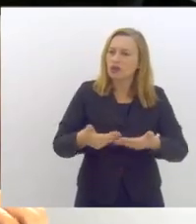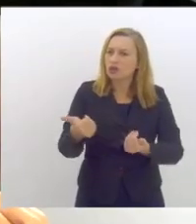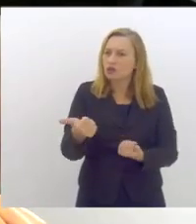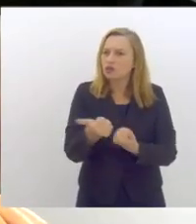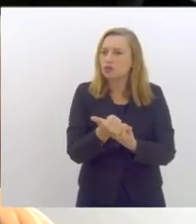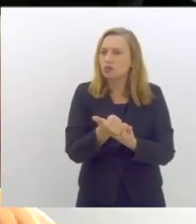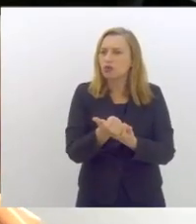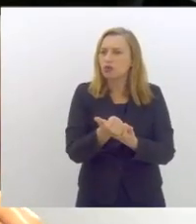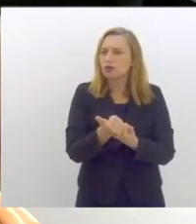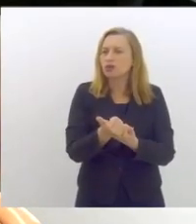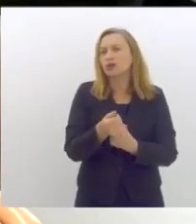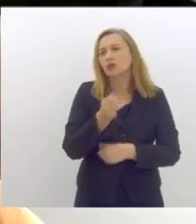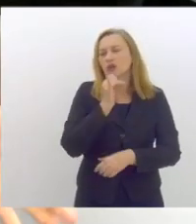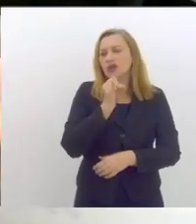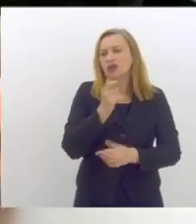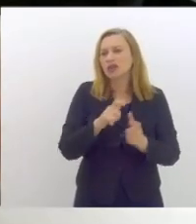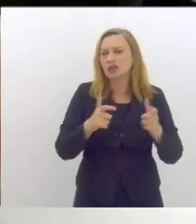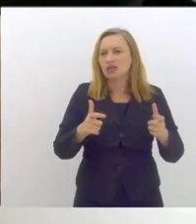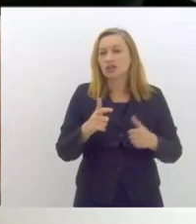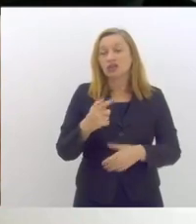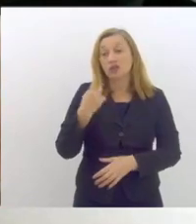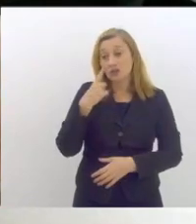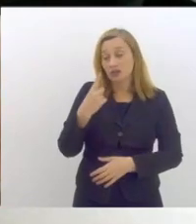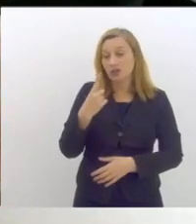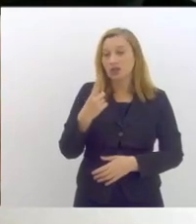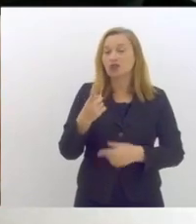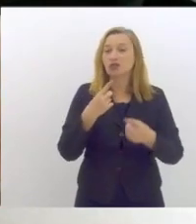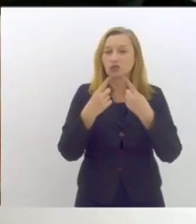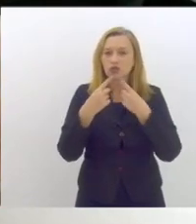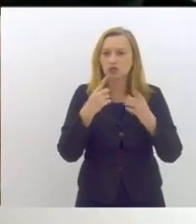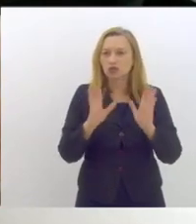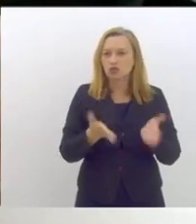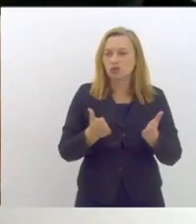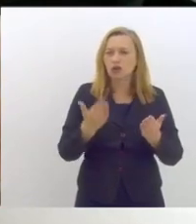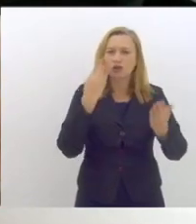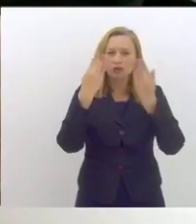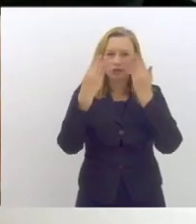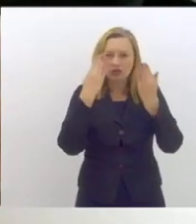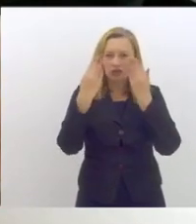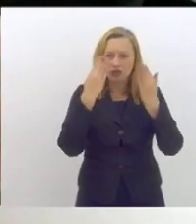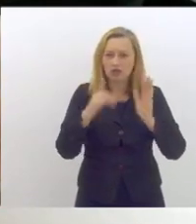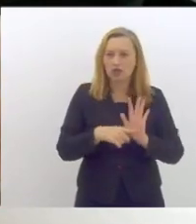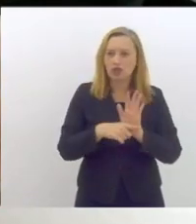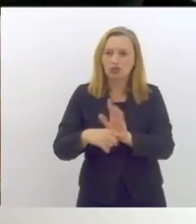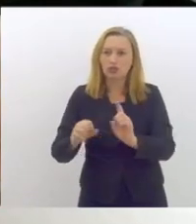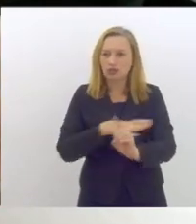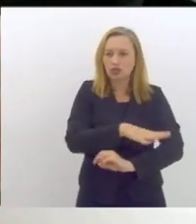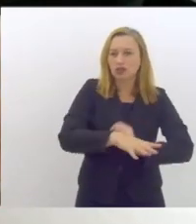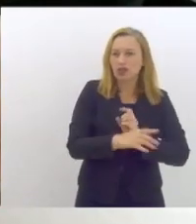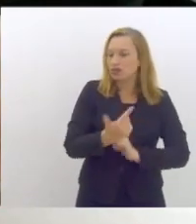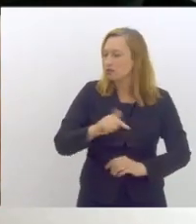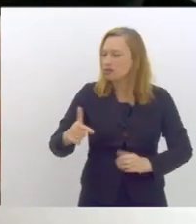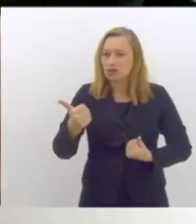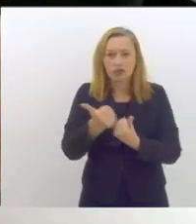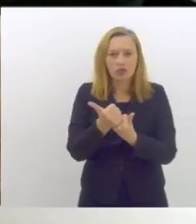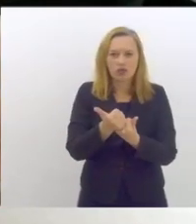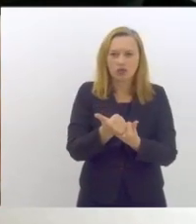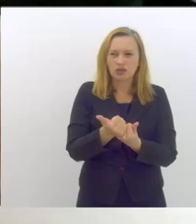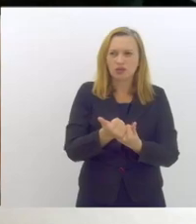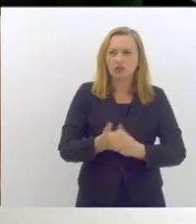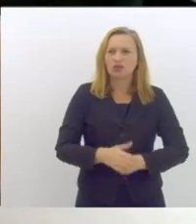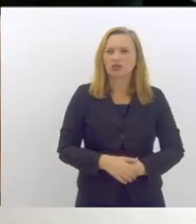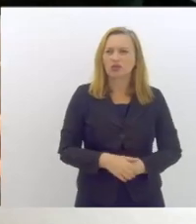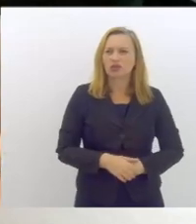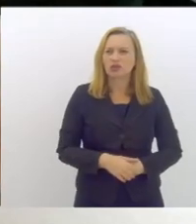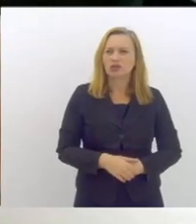e um exemplo grande disso é o que a gente está debatendo hoje que é a questão de psicólogos e assistentes sociais eles não têm esse suporte e